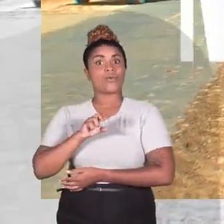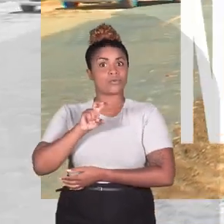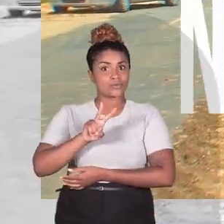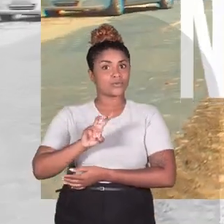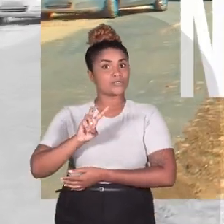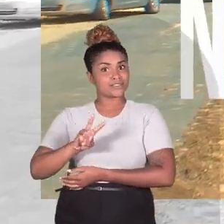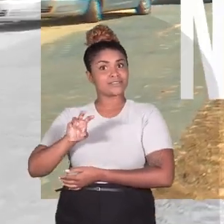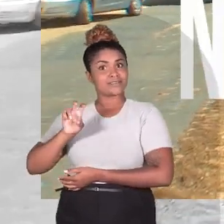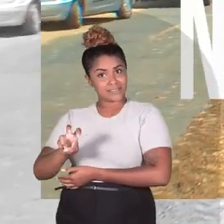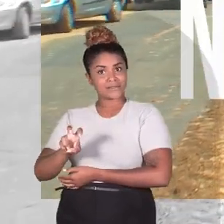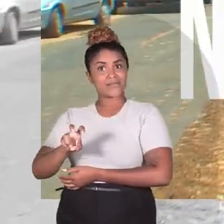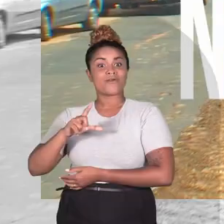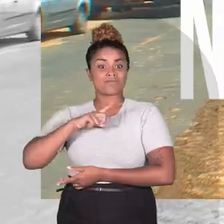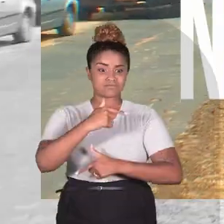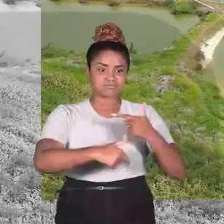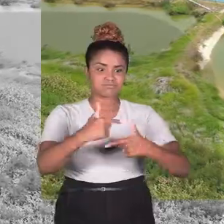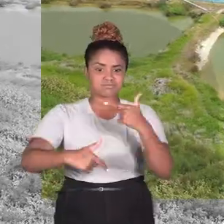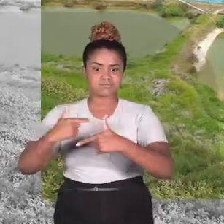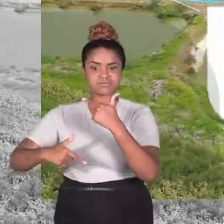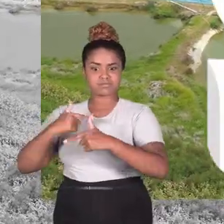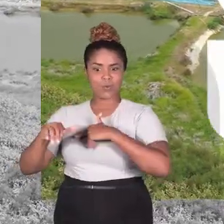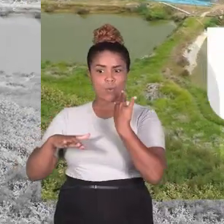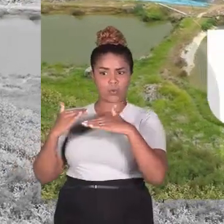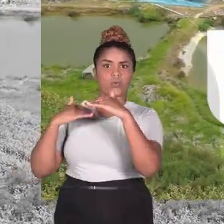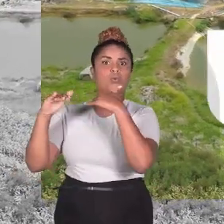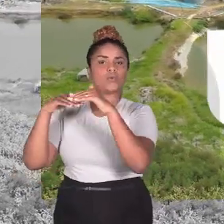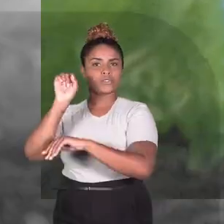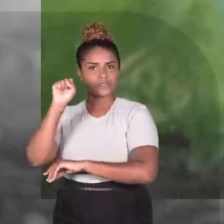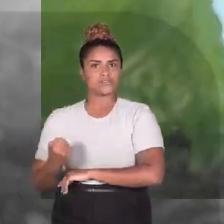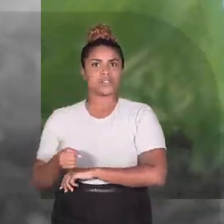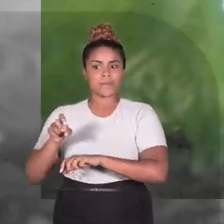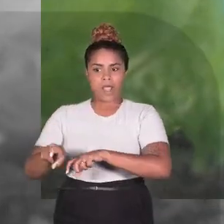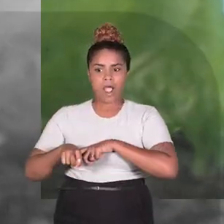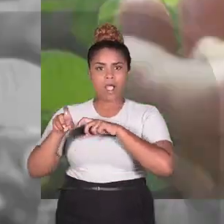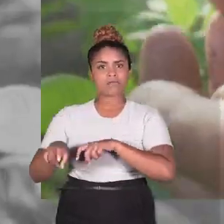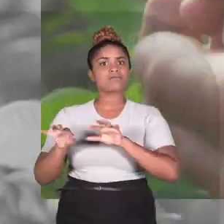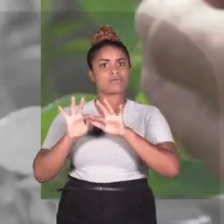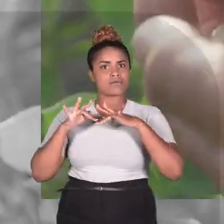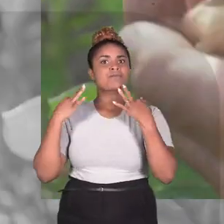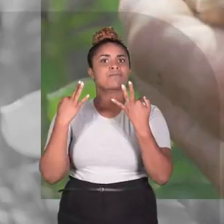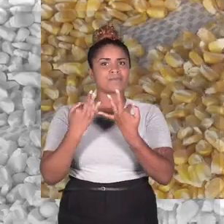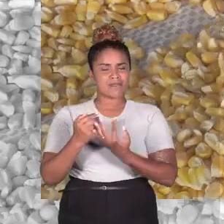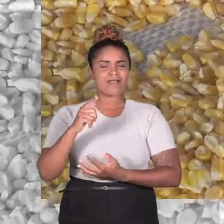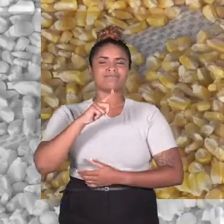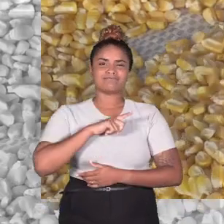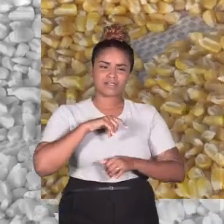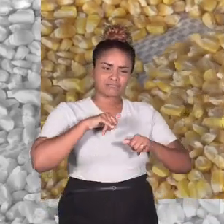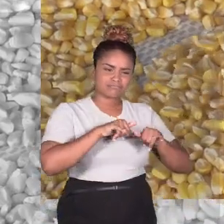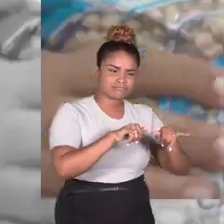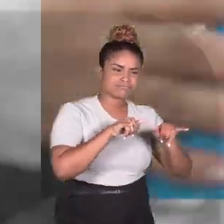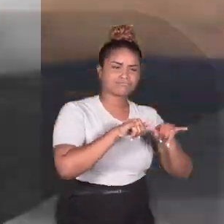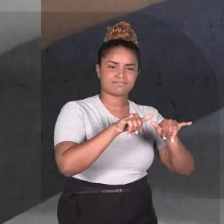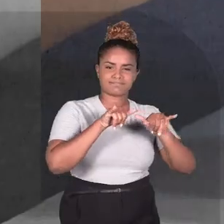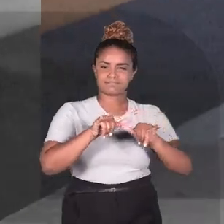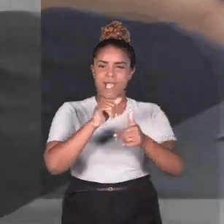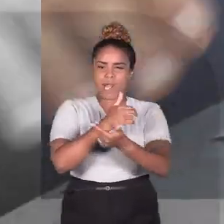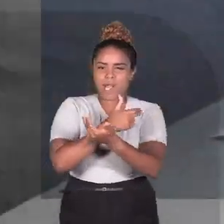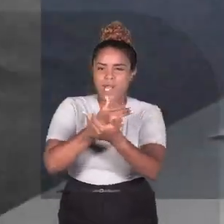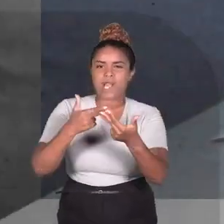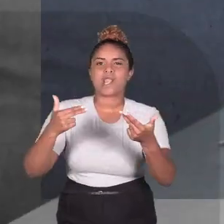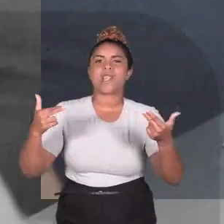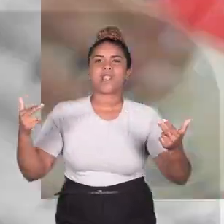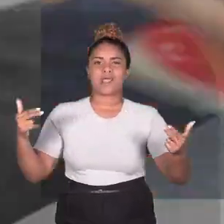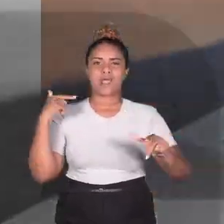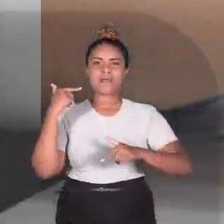gerar milhares de empregos na construção. E com o Produz Sergipe, a agricultura familiar vai ter seus produtos nas gôndolas de supermercados